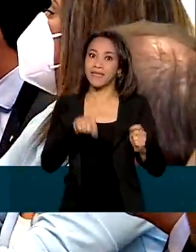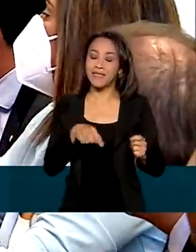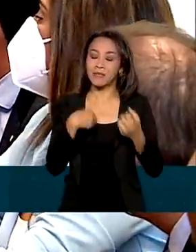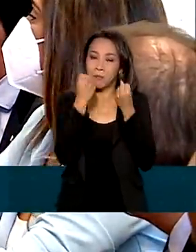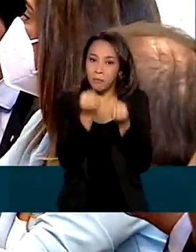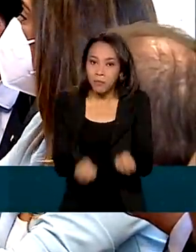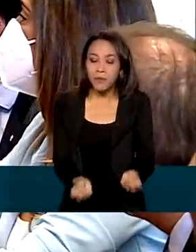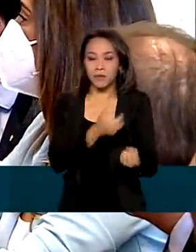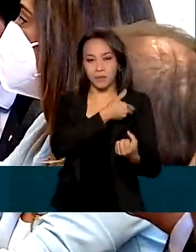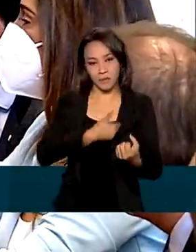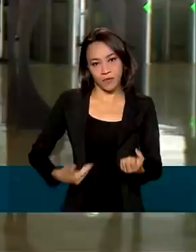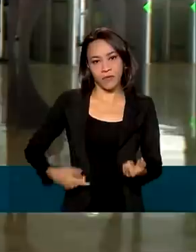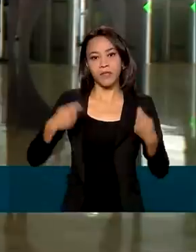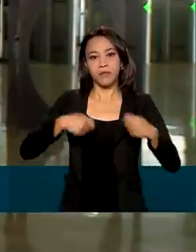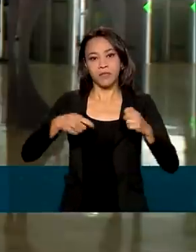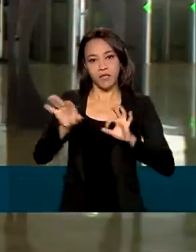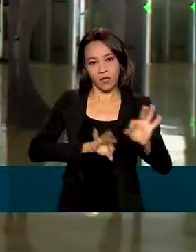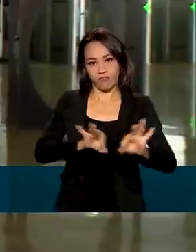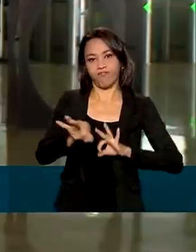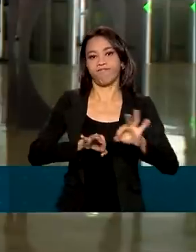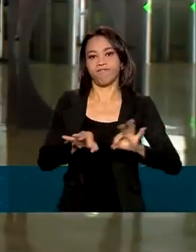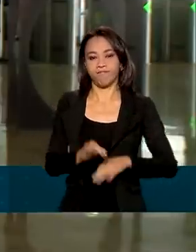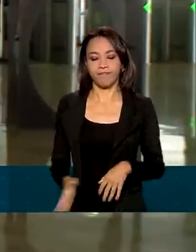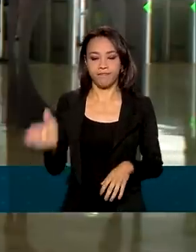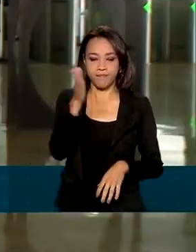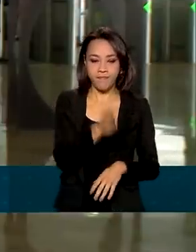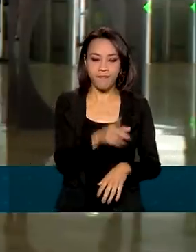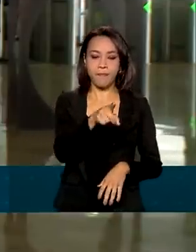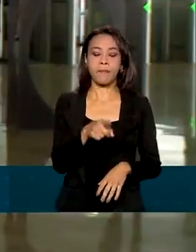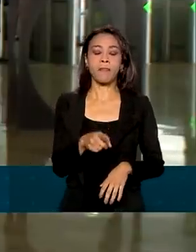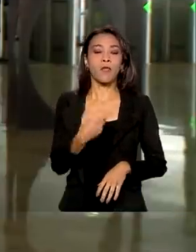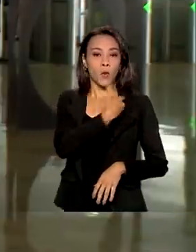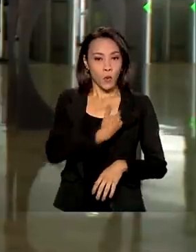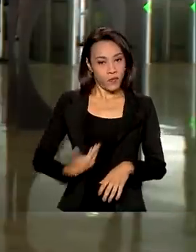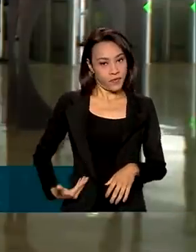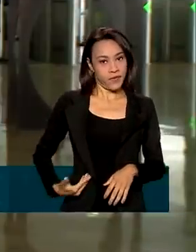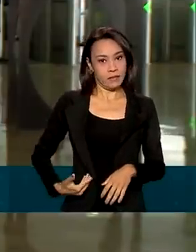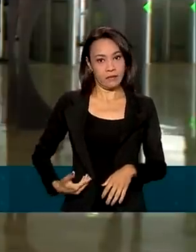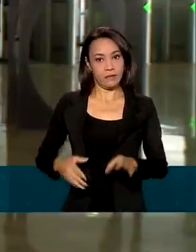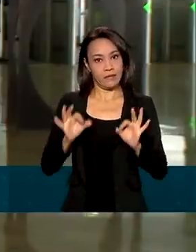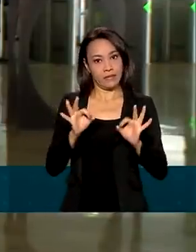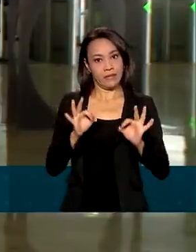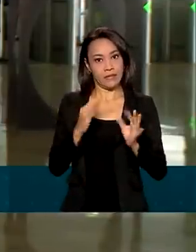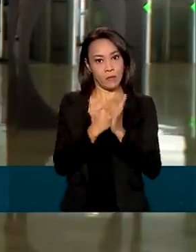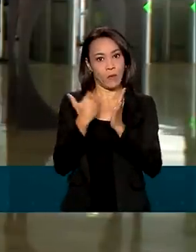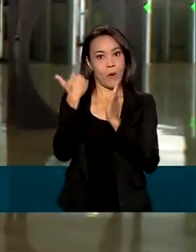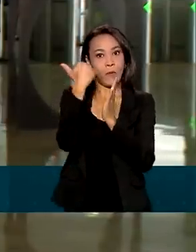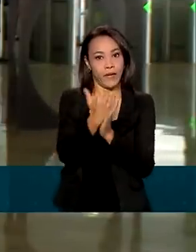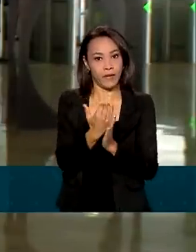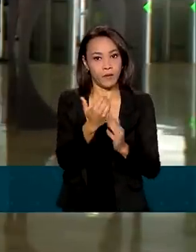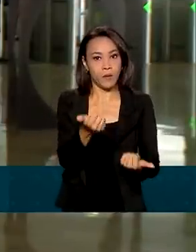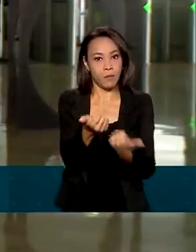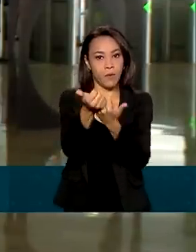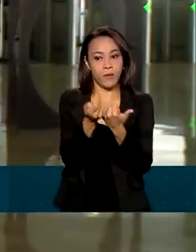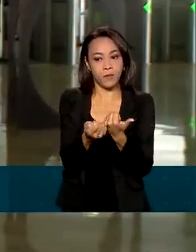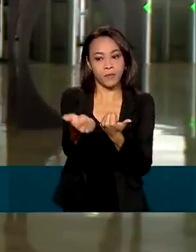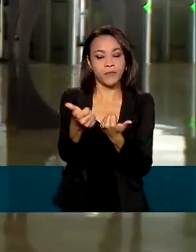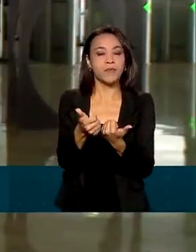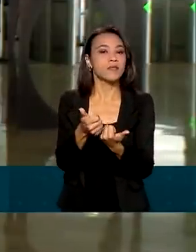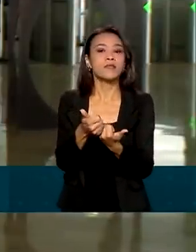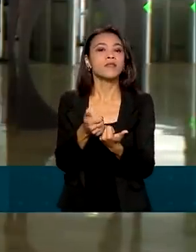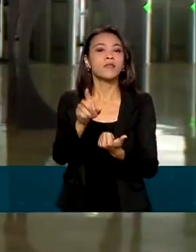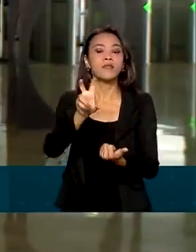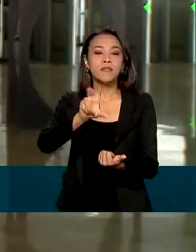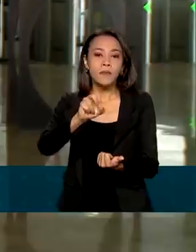precisa ser disciplinado. Apesar da expectativa do governo de aumento do benefício em no mínimo 50% em